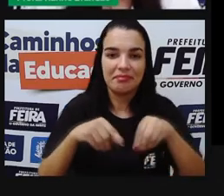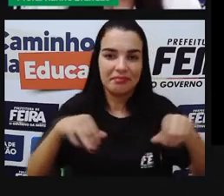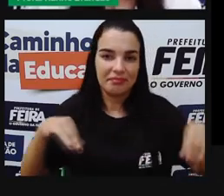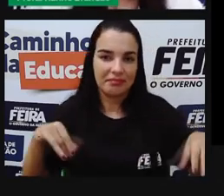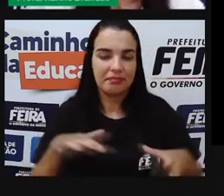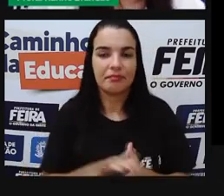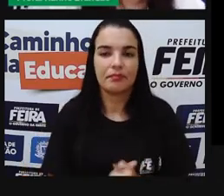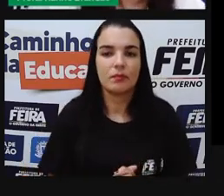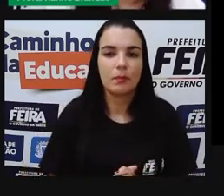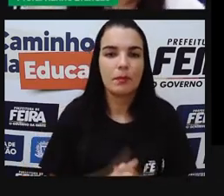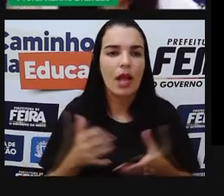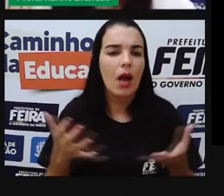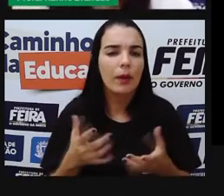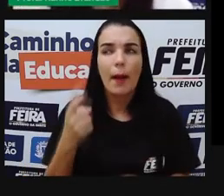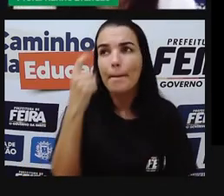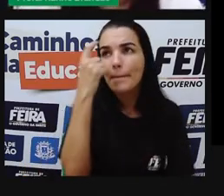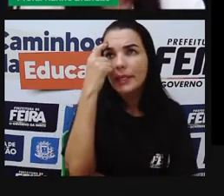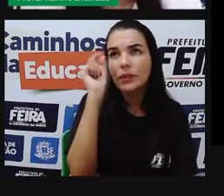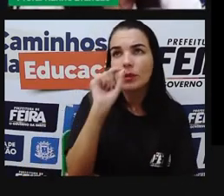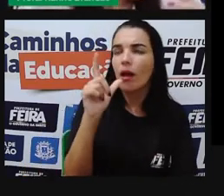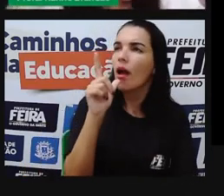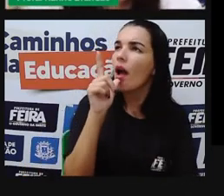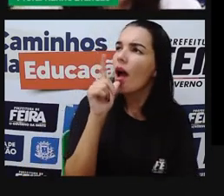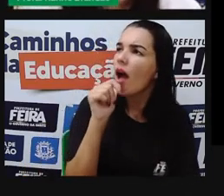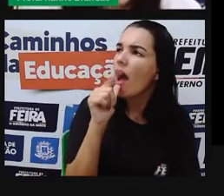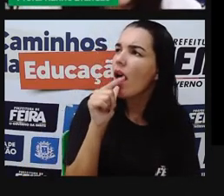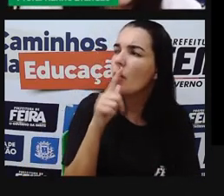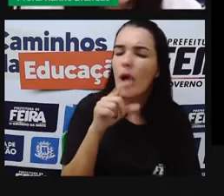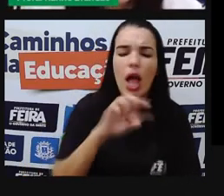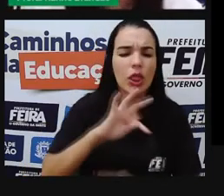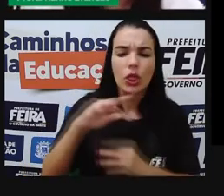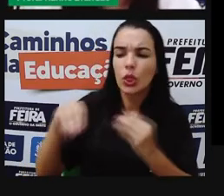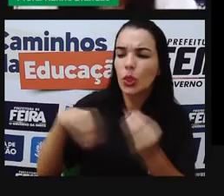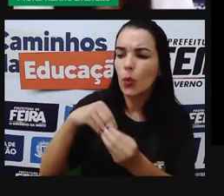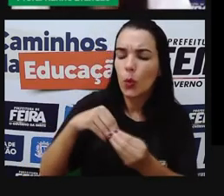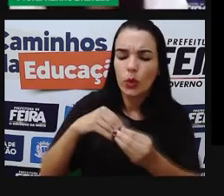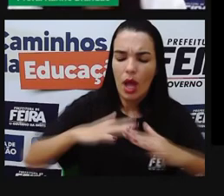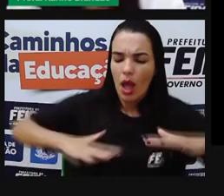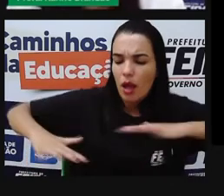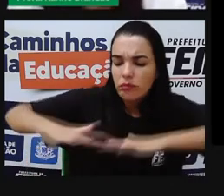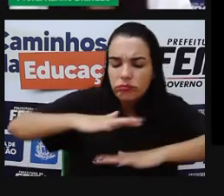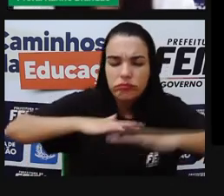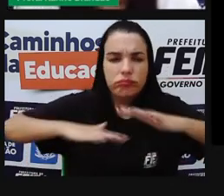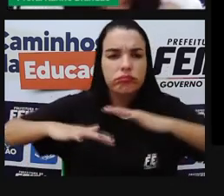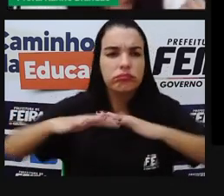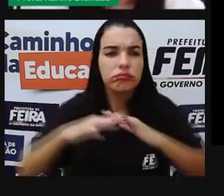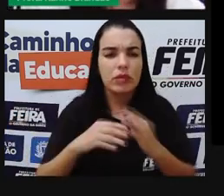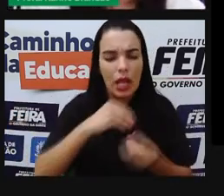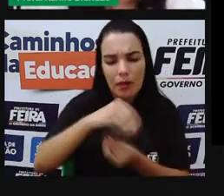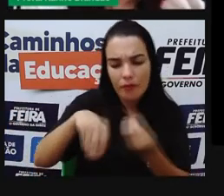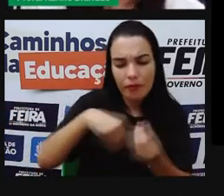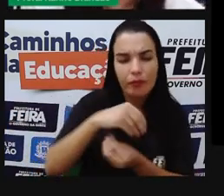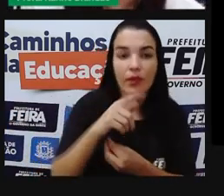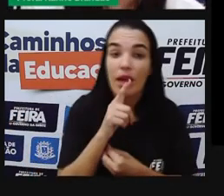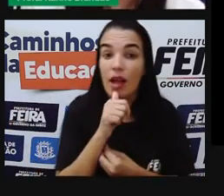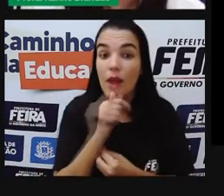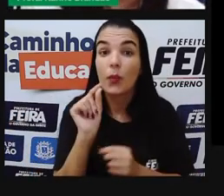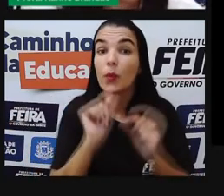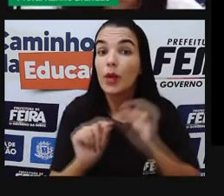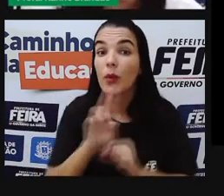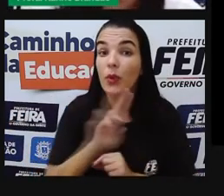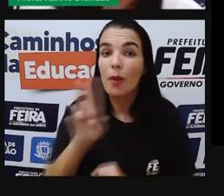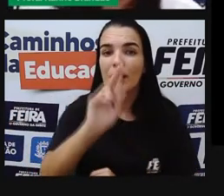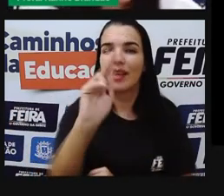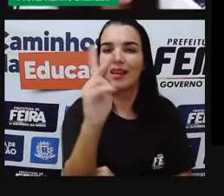Quando a gente pensa, então, na água, em tudo que envolve água e o nosso planeta, a gente vai dizer que é a esfera